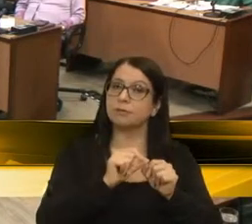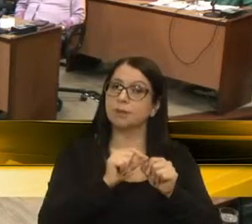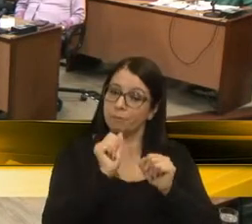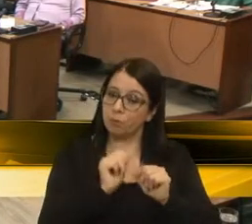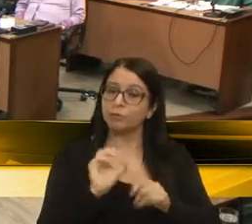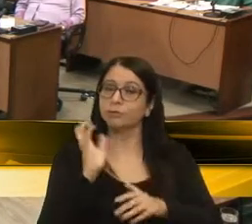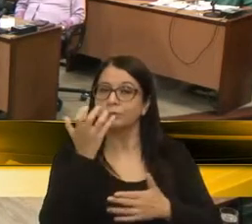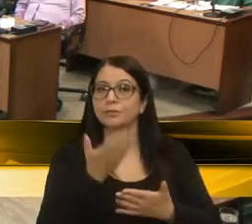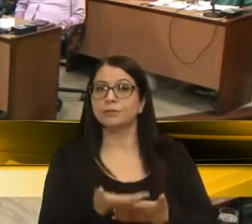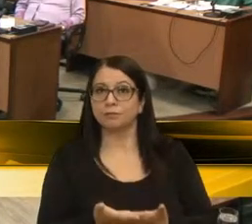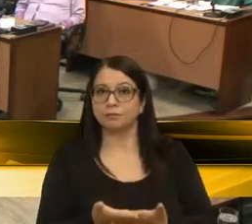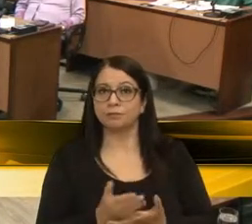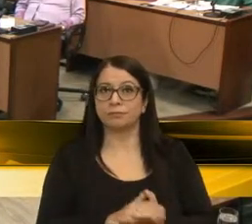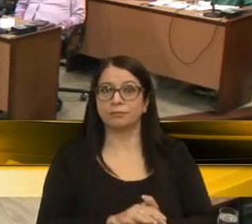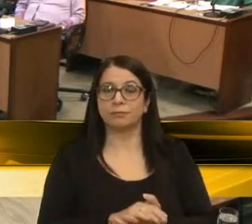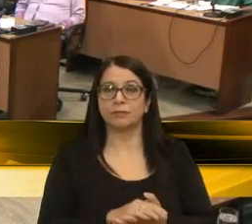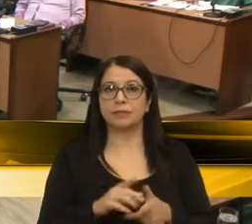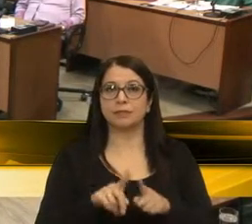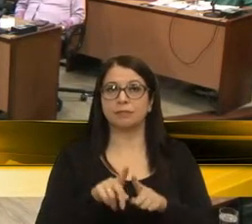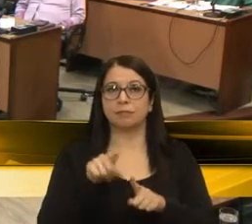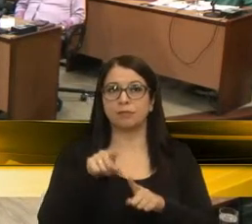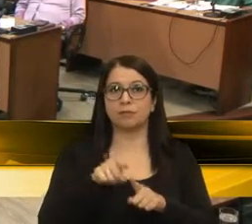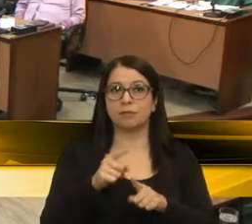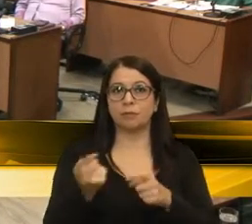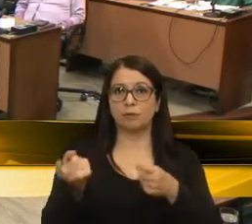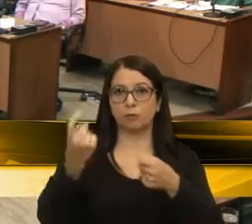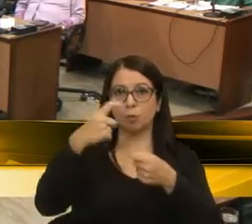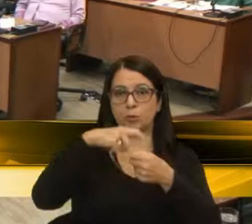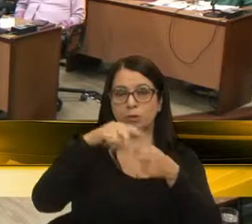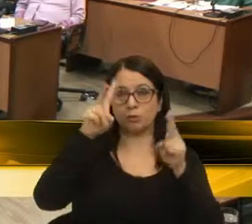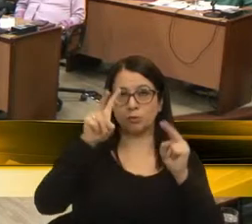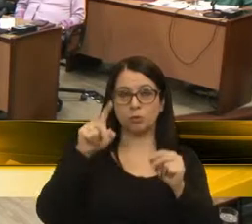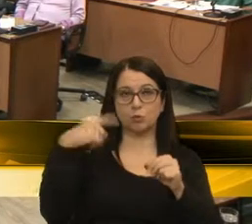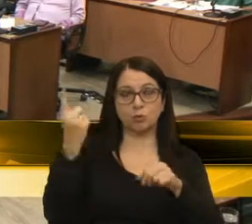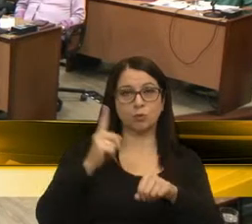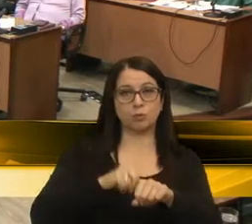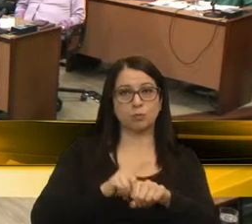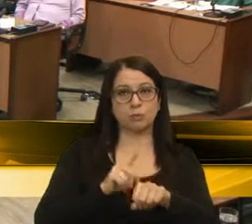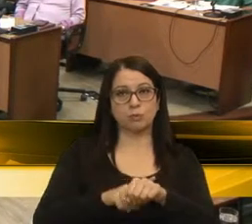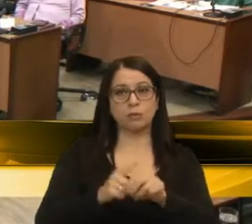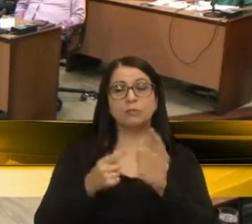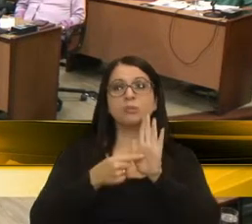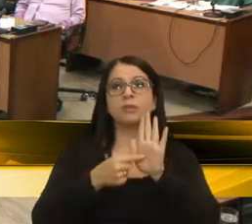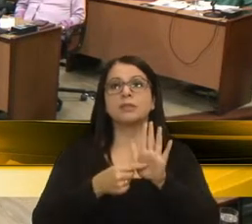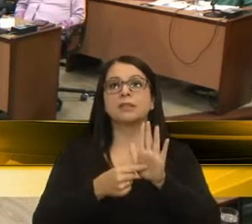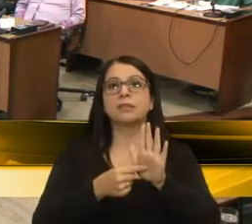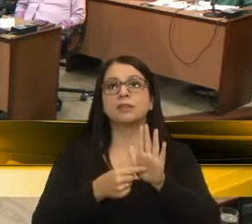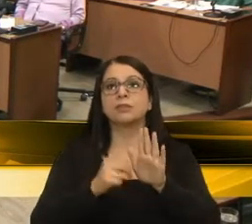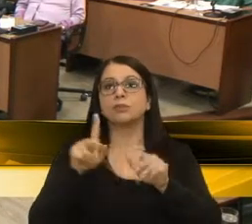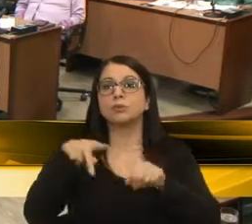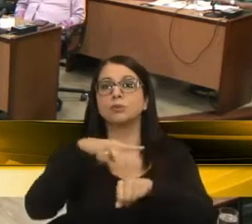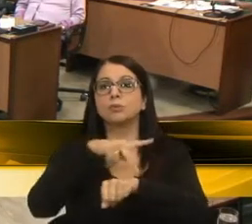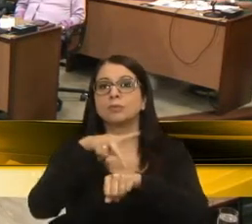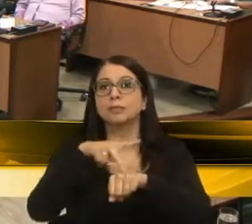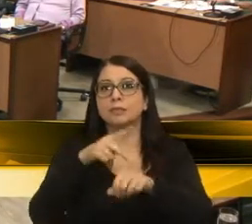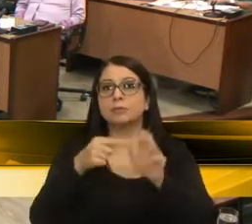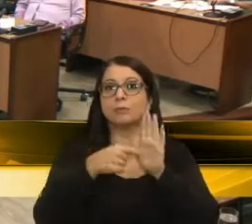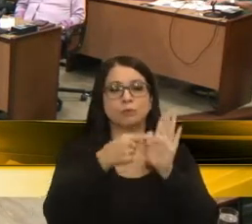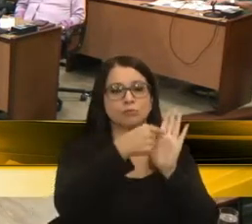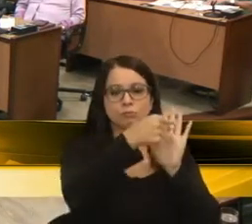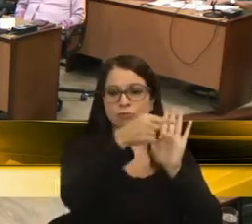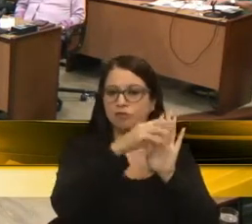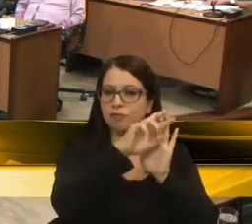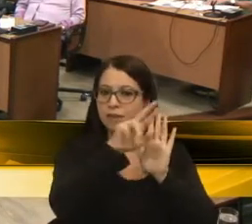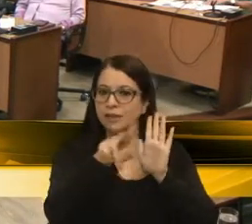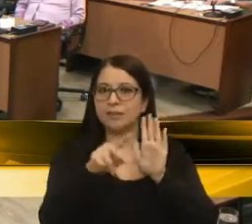pode acontecer. Inclusive, acho que a senhora deve voltar nesse assunto em outros momentos e trazer esses exemplos de outros países. Que a senhora apontou vários países